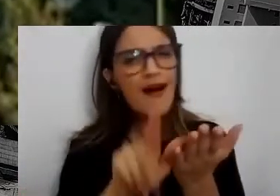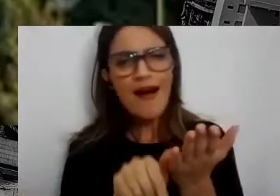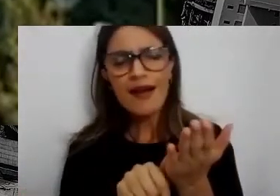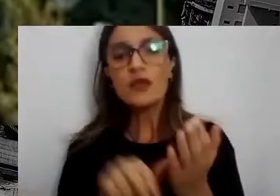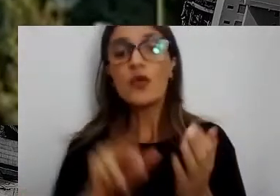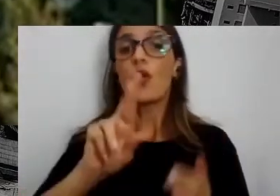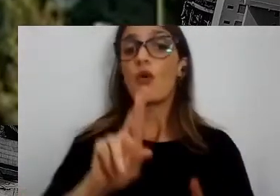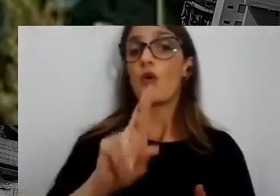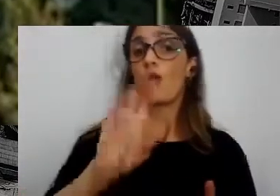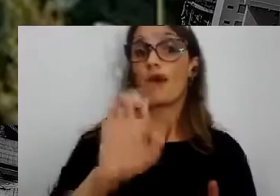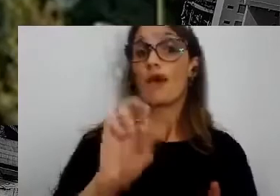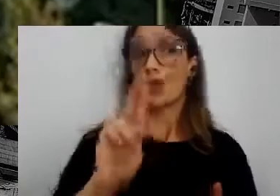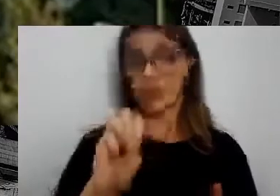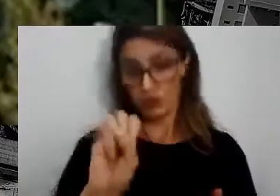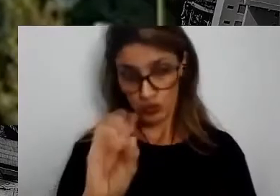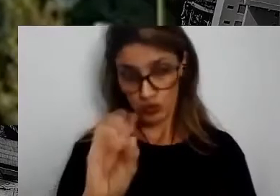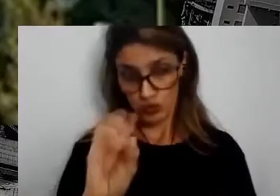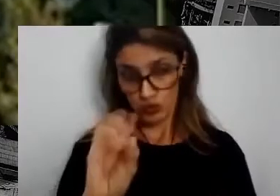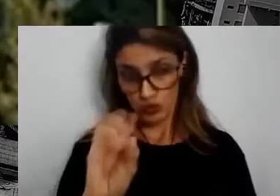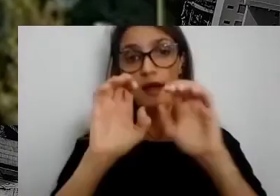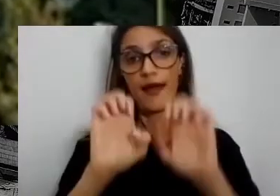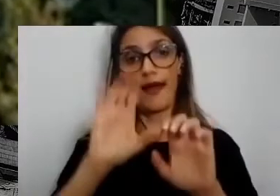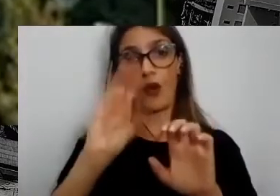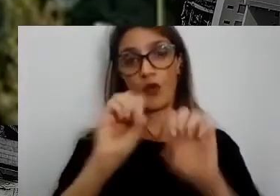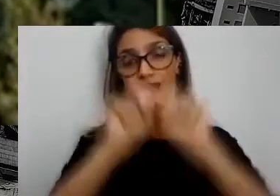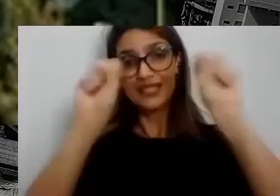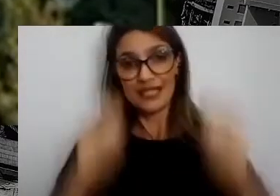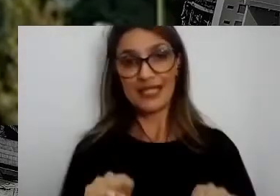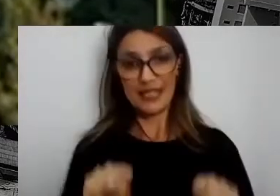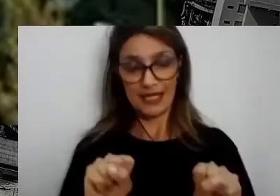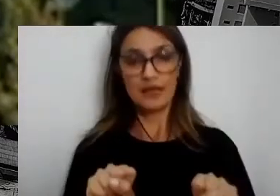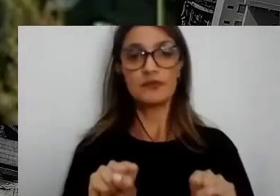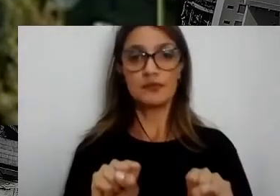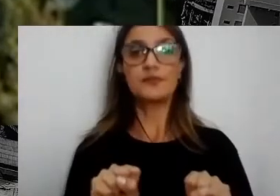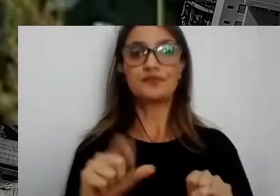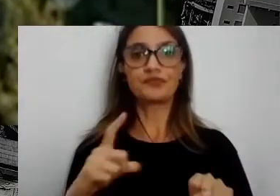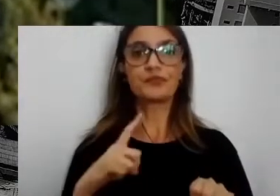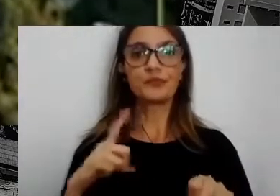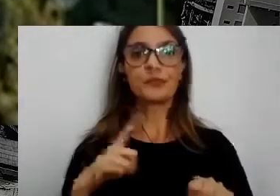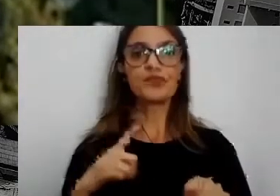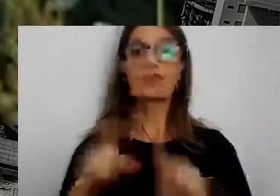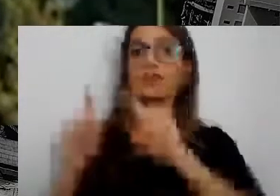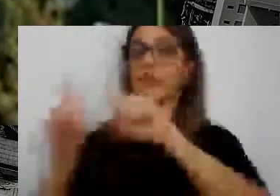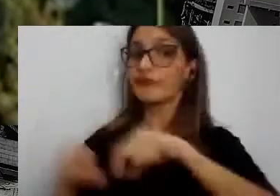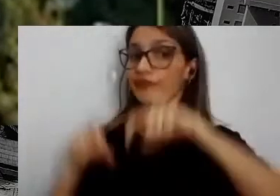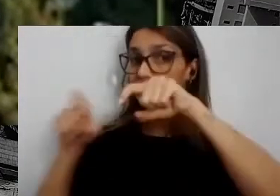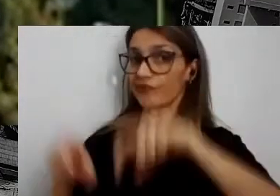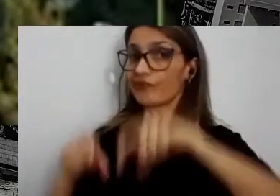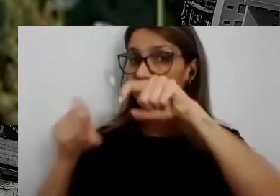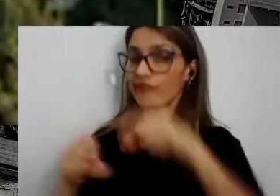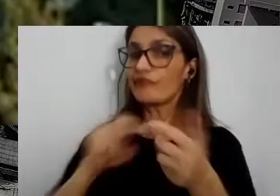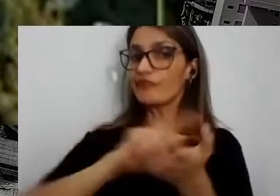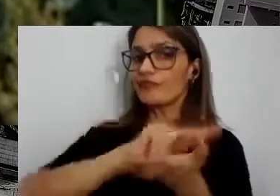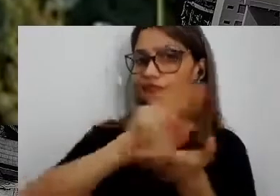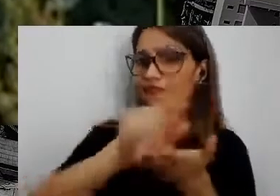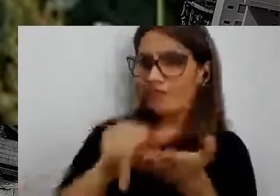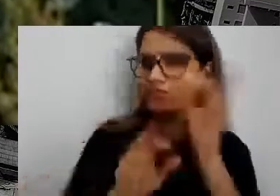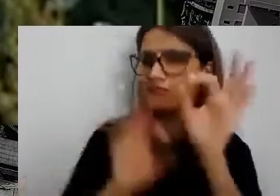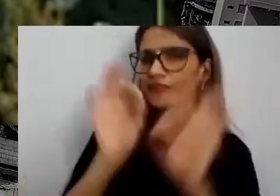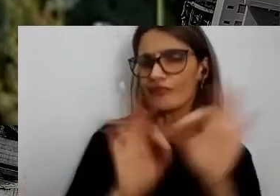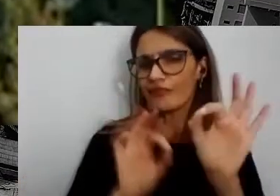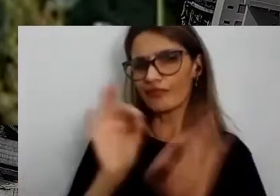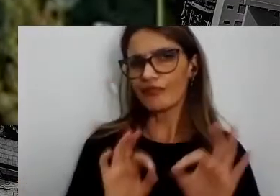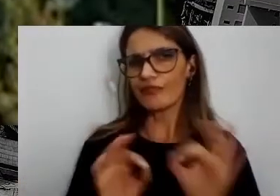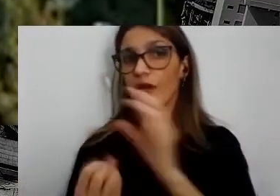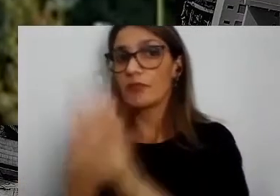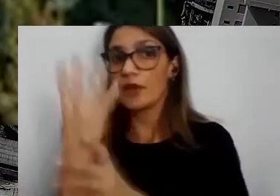nosso ecossistema, na nossa cadeia, a gente tem uma série de iniciativas na agricultura, dentro do nosso processo de cultivo de malte,